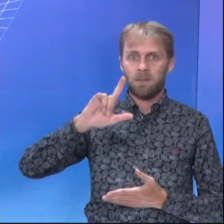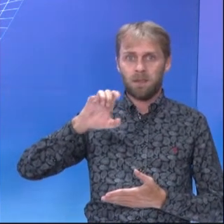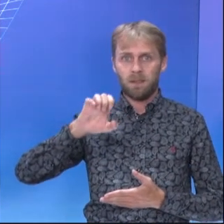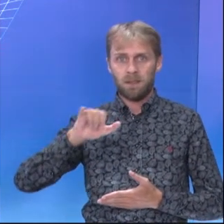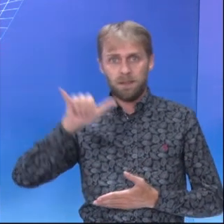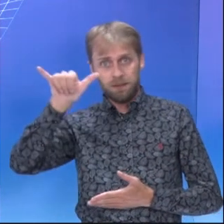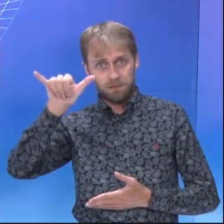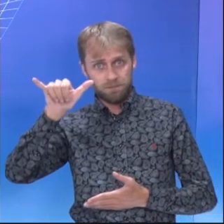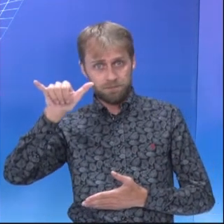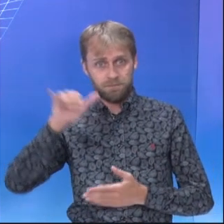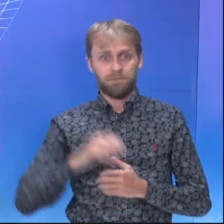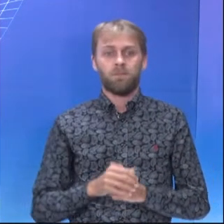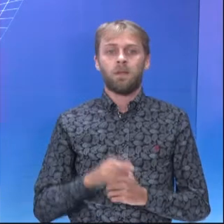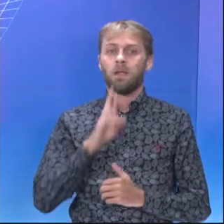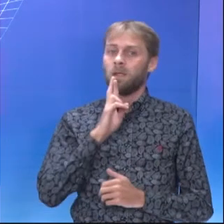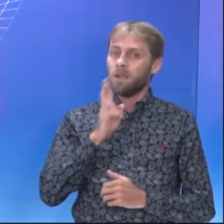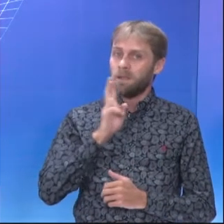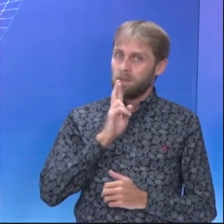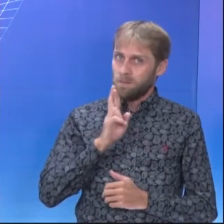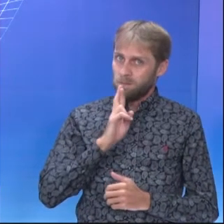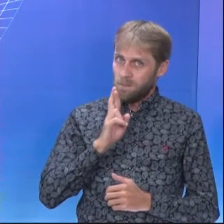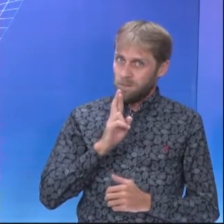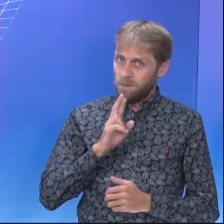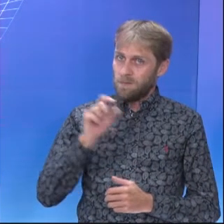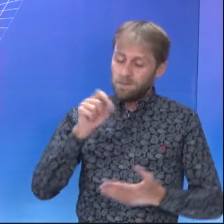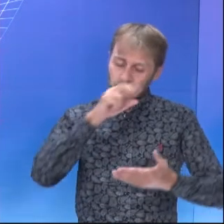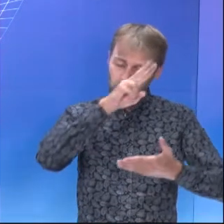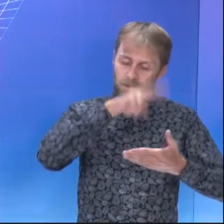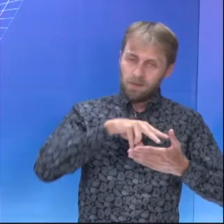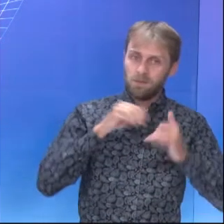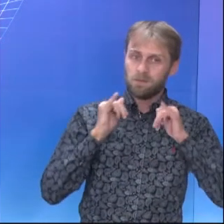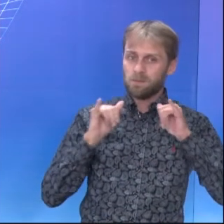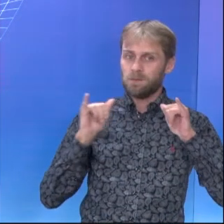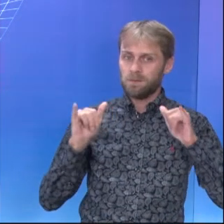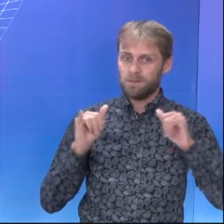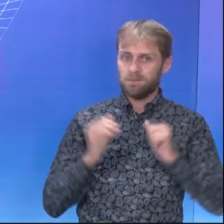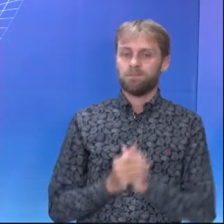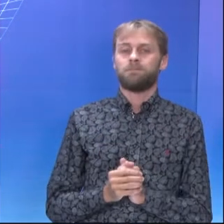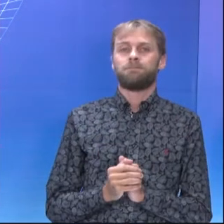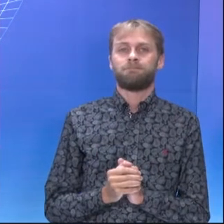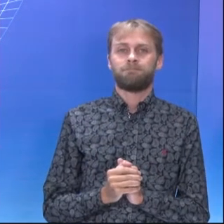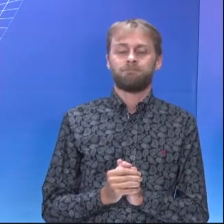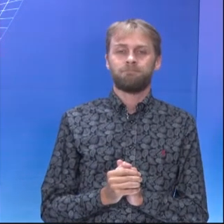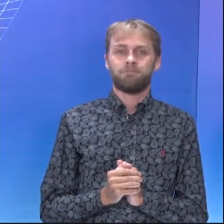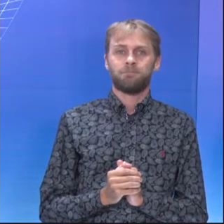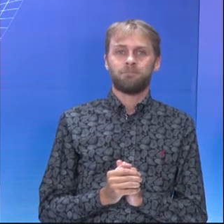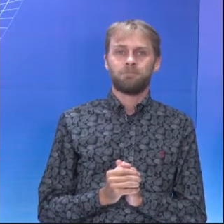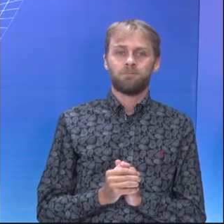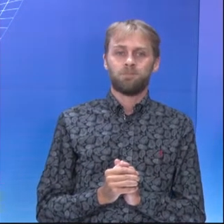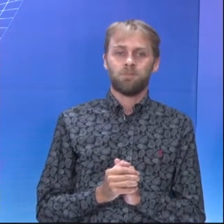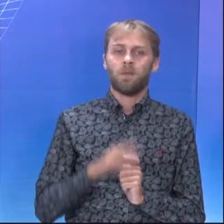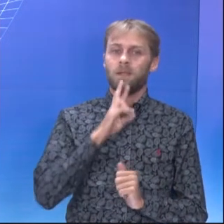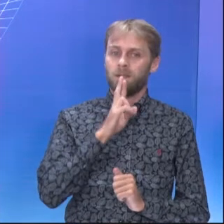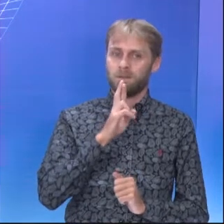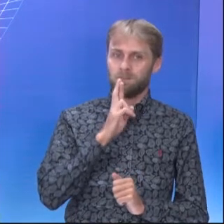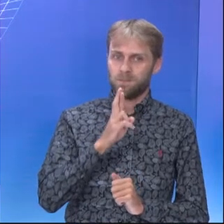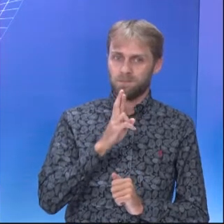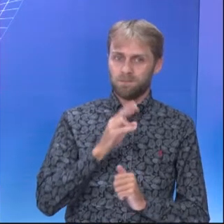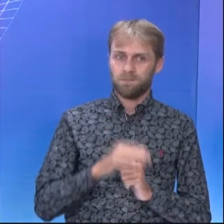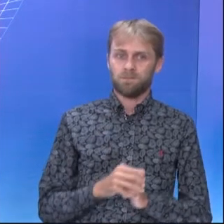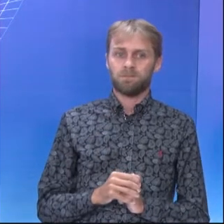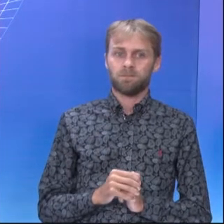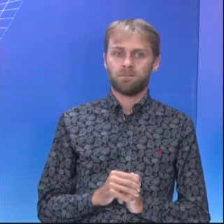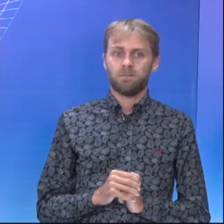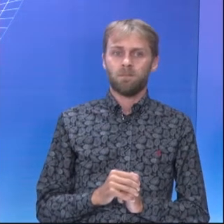Em resposta ao que ela leu no jornal. Vamos voltar lá? Nas alternativas.